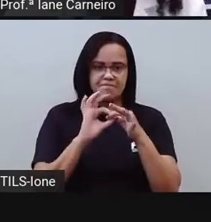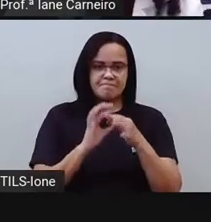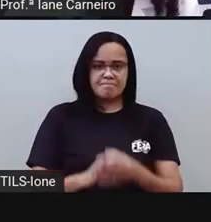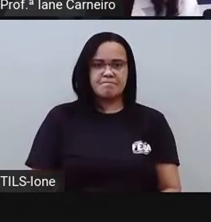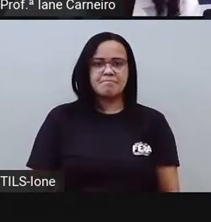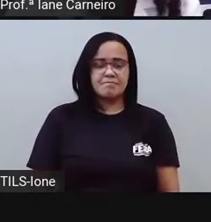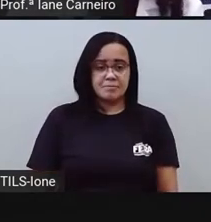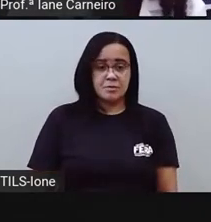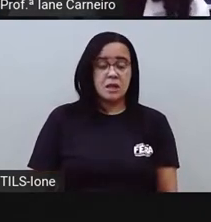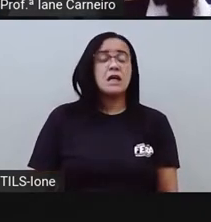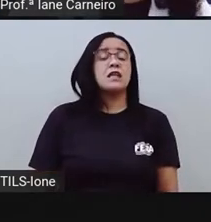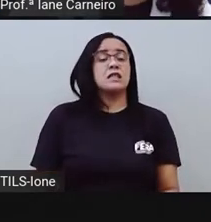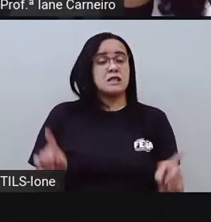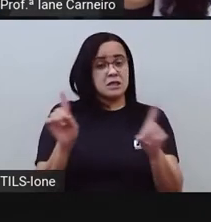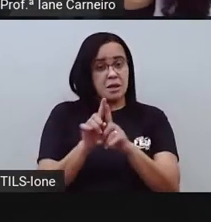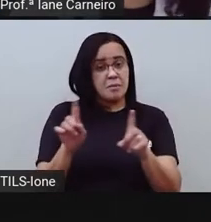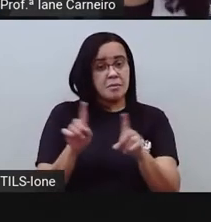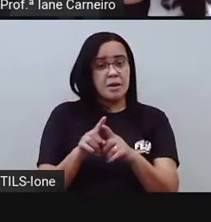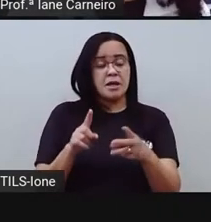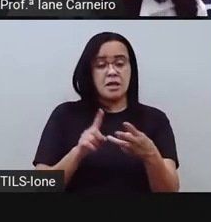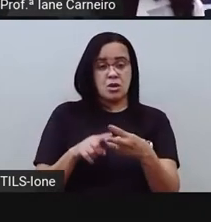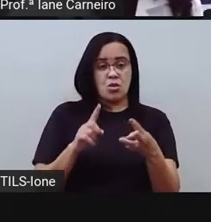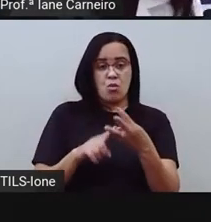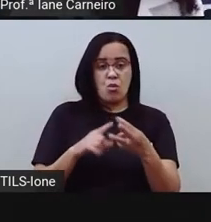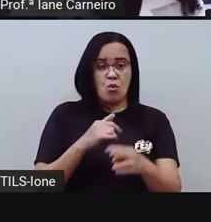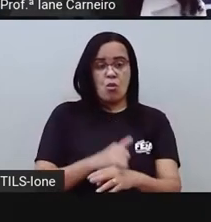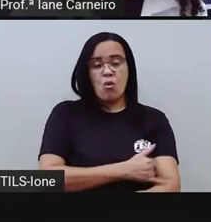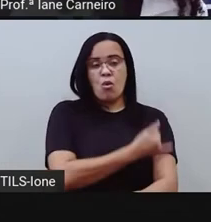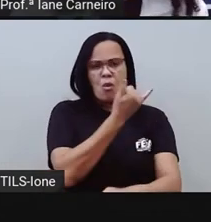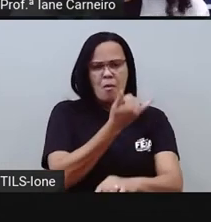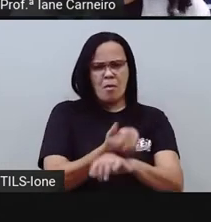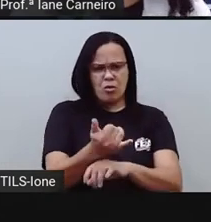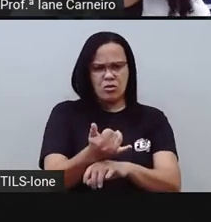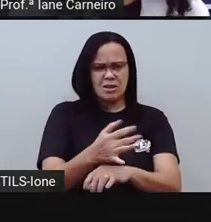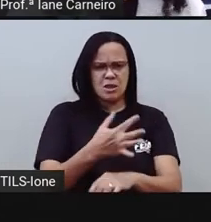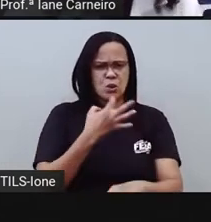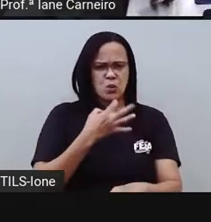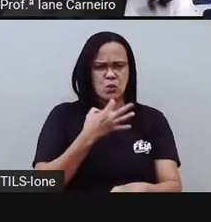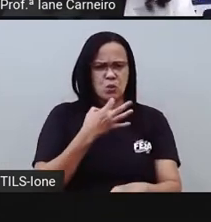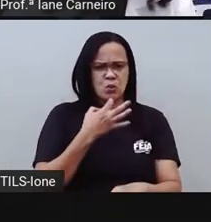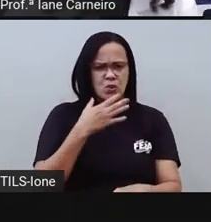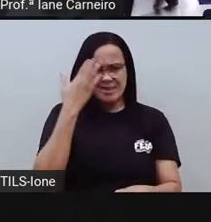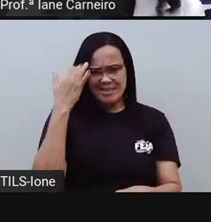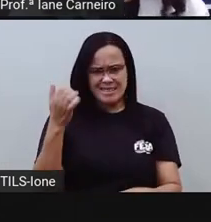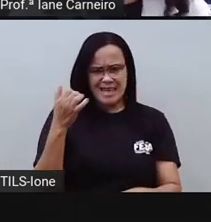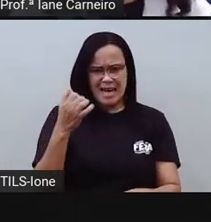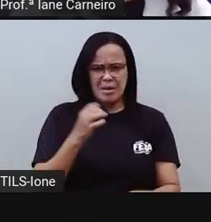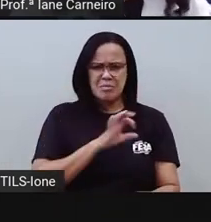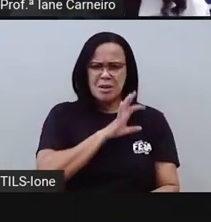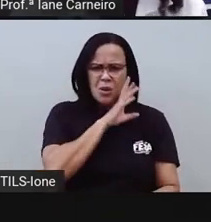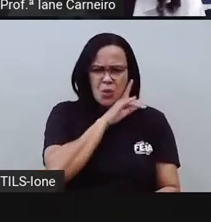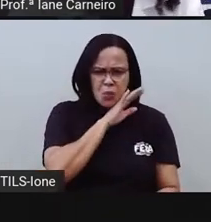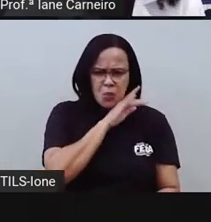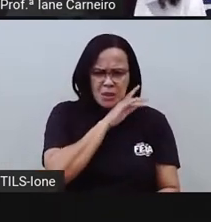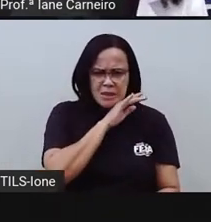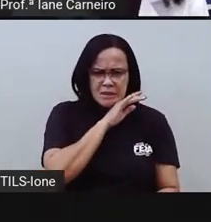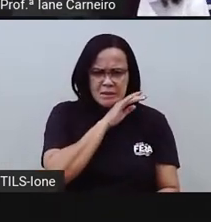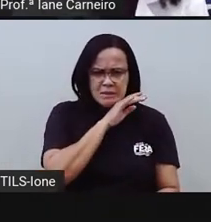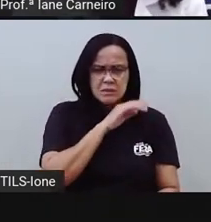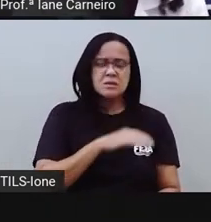O bullying, olha só. O bullying também é algo tão desagradável, tão chato, né? Por quê?